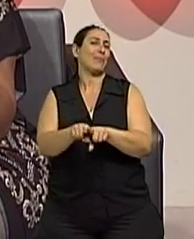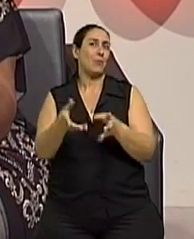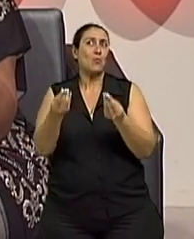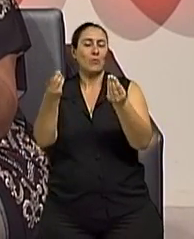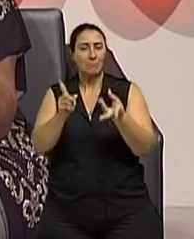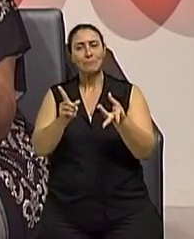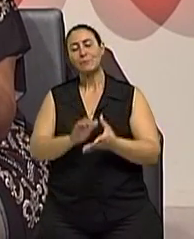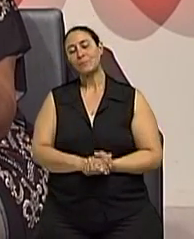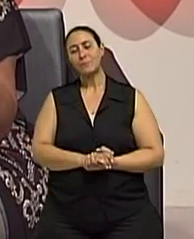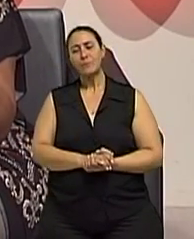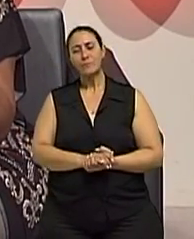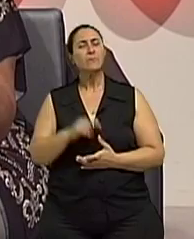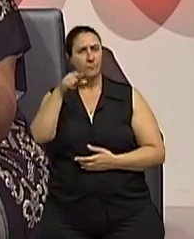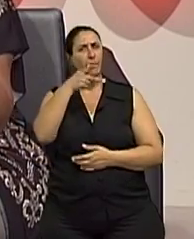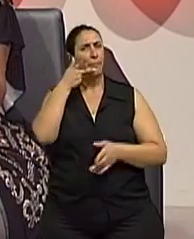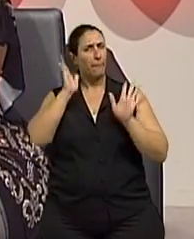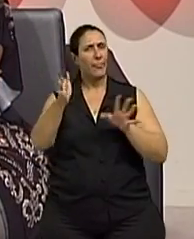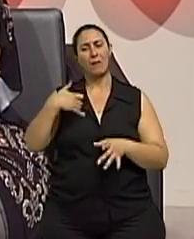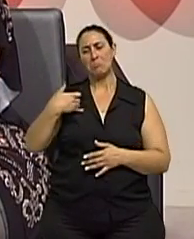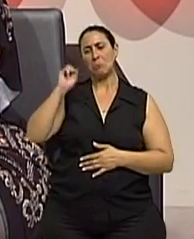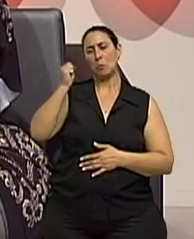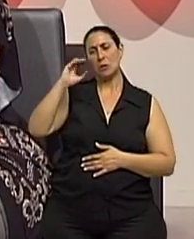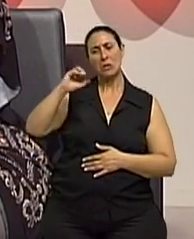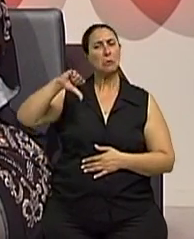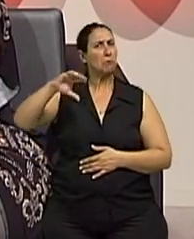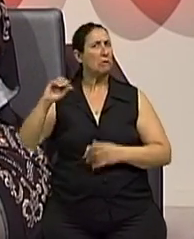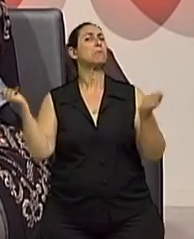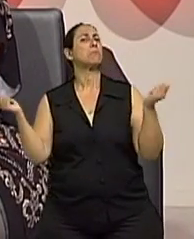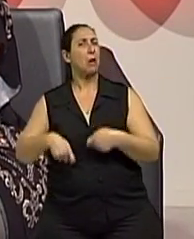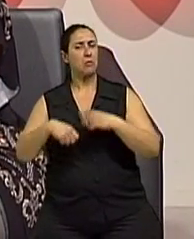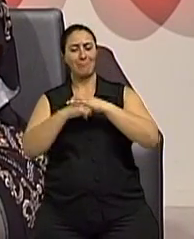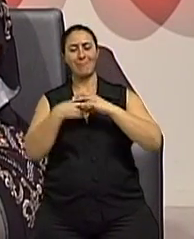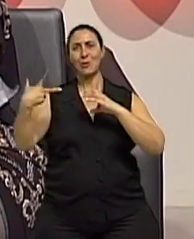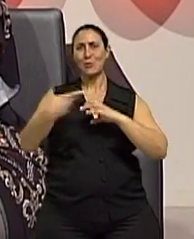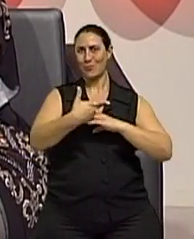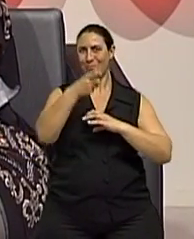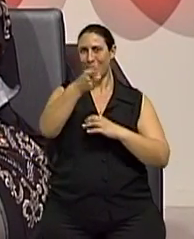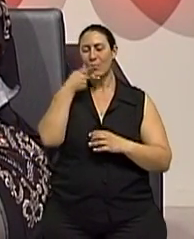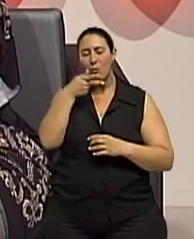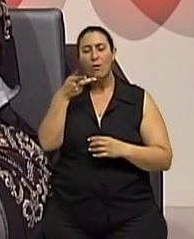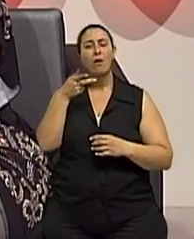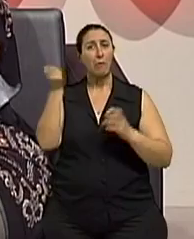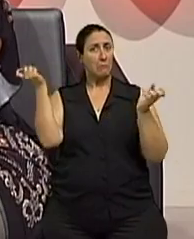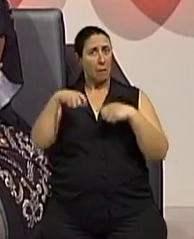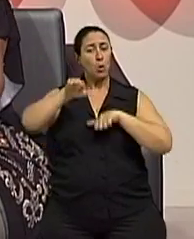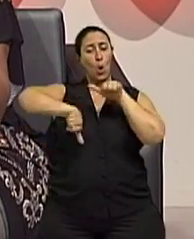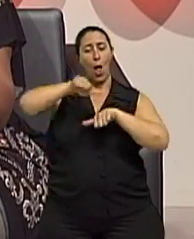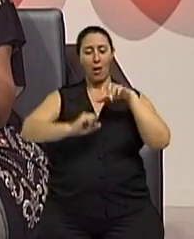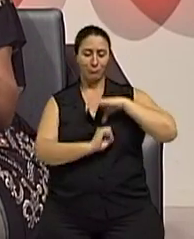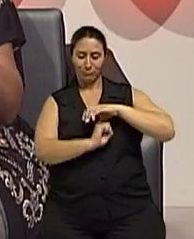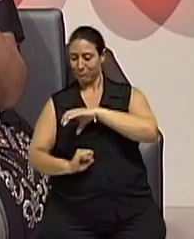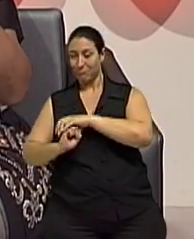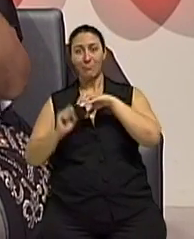falou a questão de 80, 90 anos, pode entrar em cirurgia e fazer, colocar a prótese no quadril. Mas